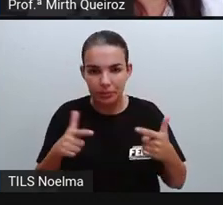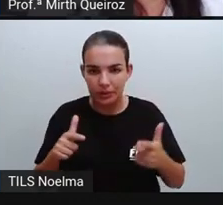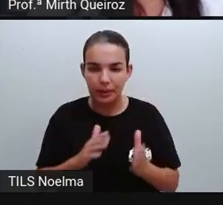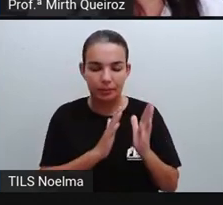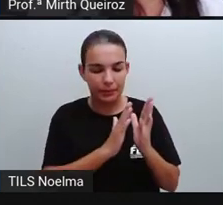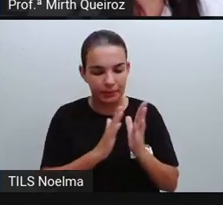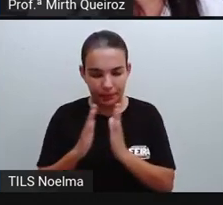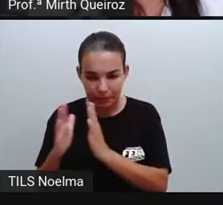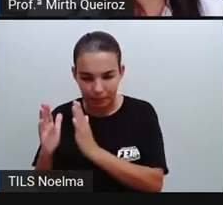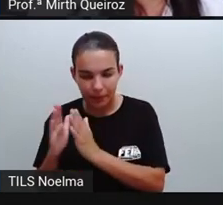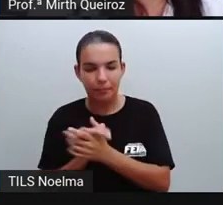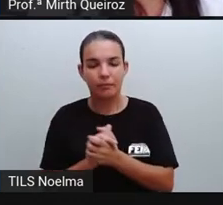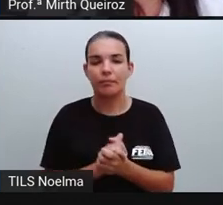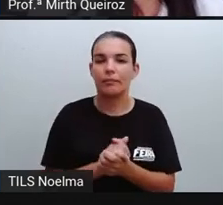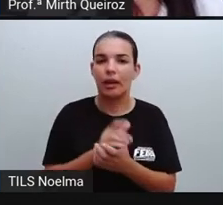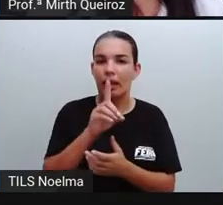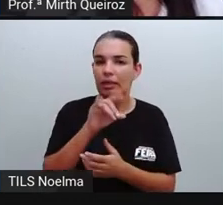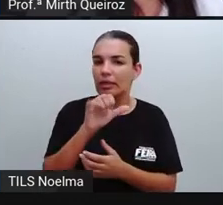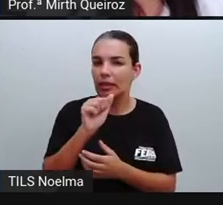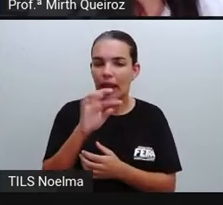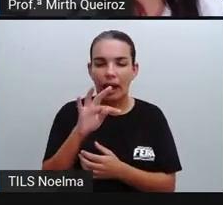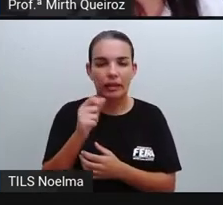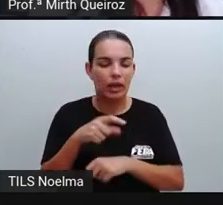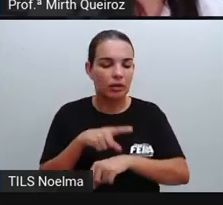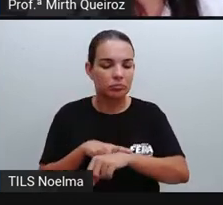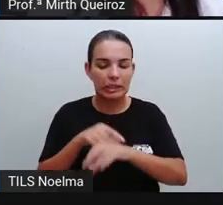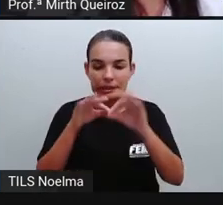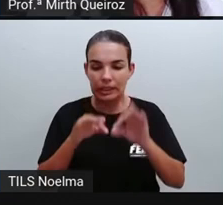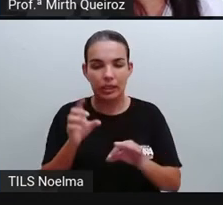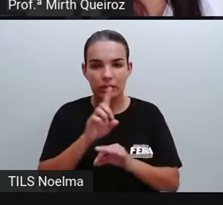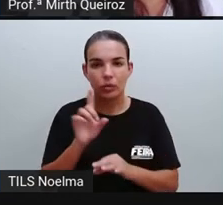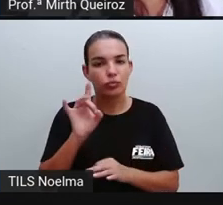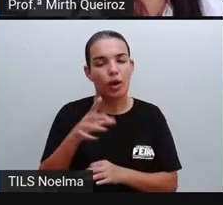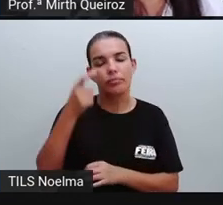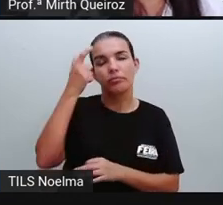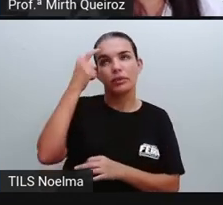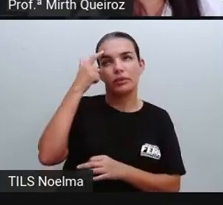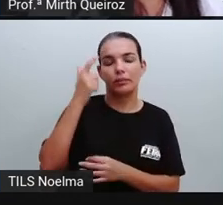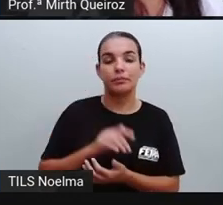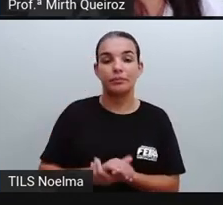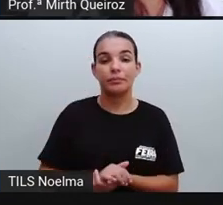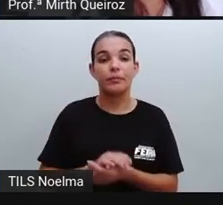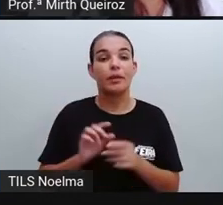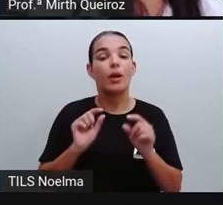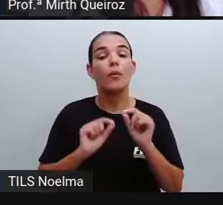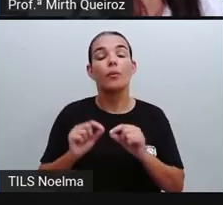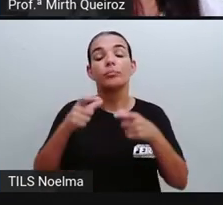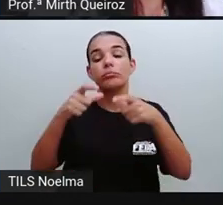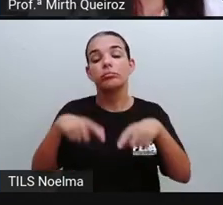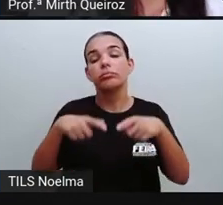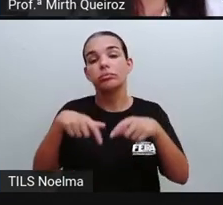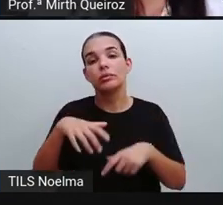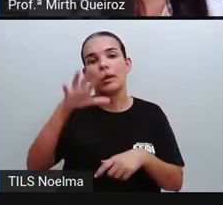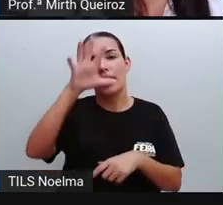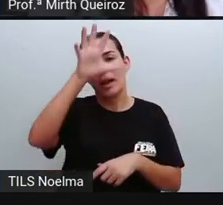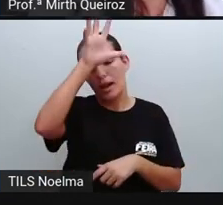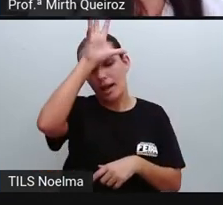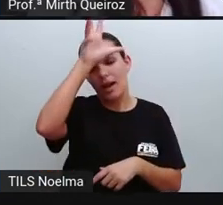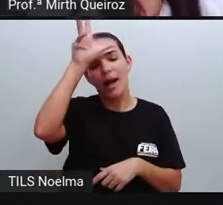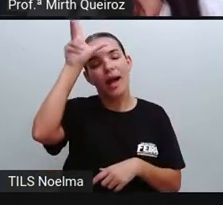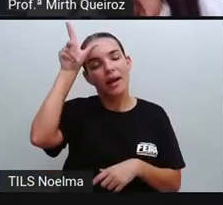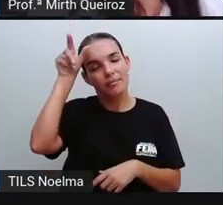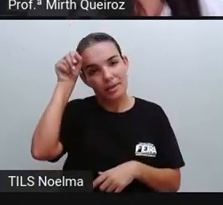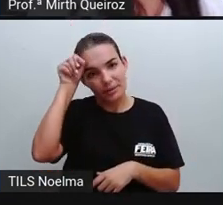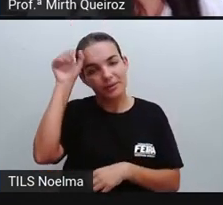com data, hora, momento, não. É um tempo psicológico. E ela se passa na floresta